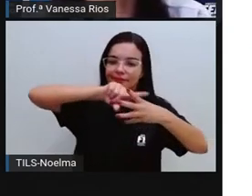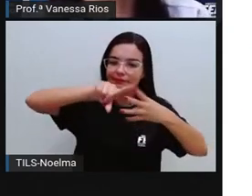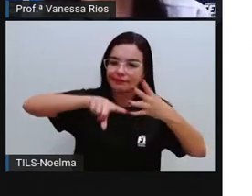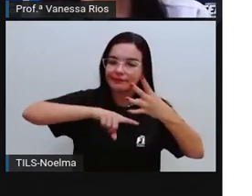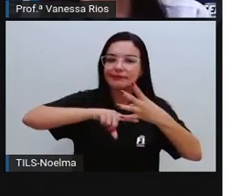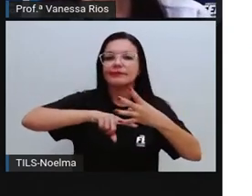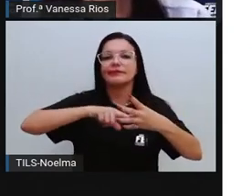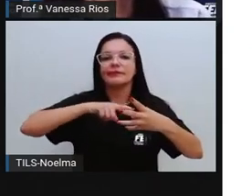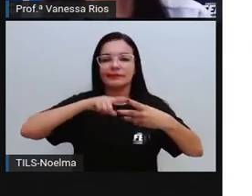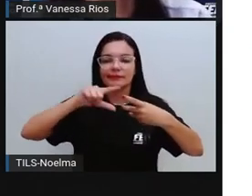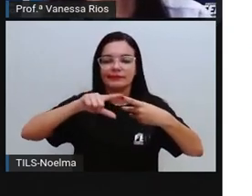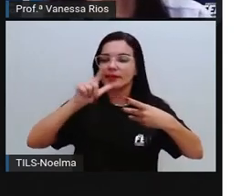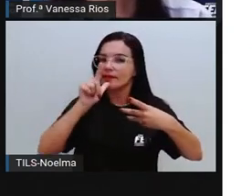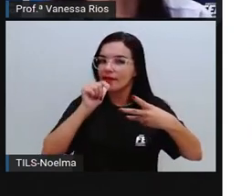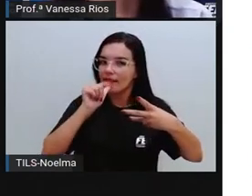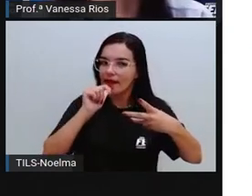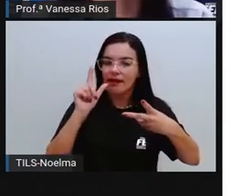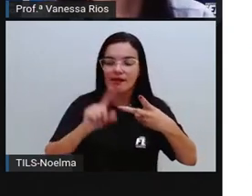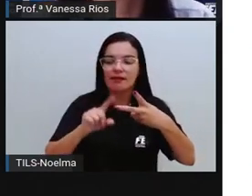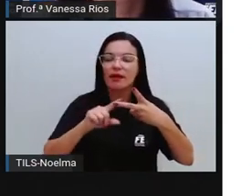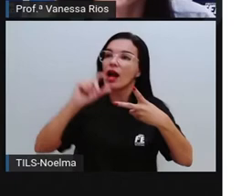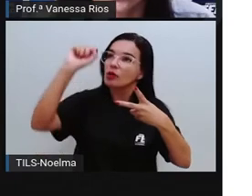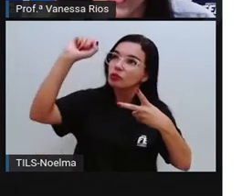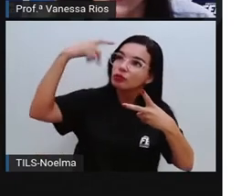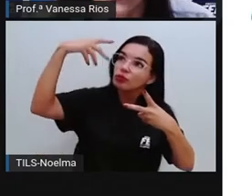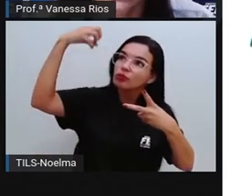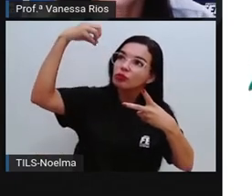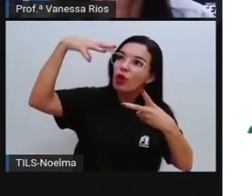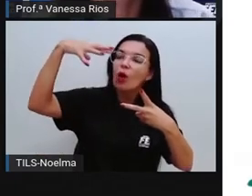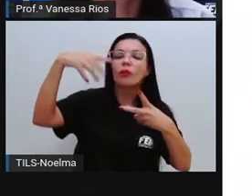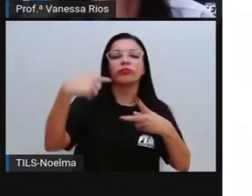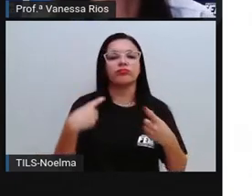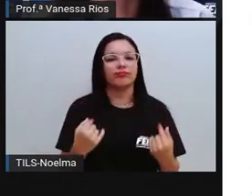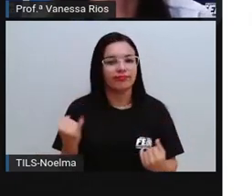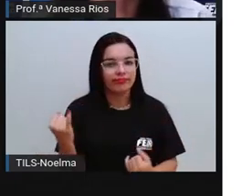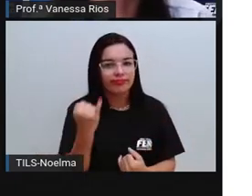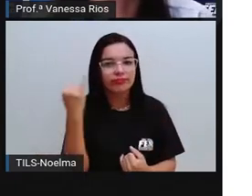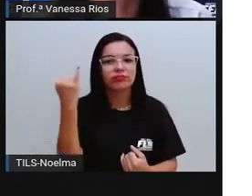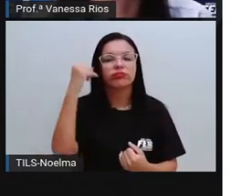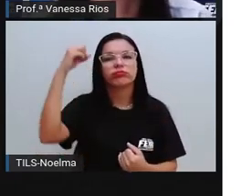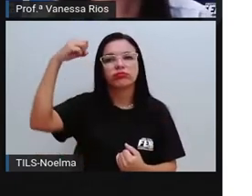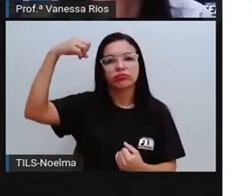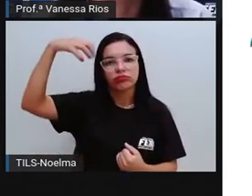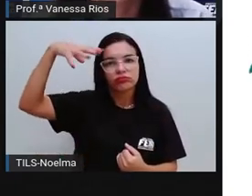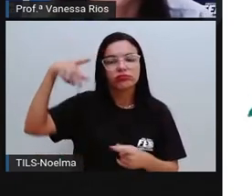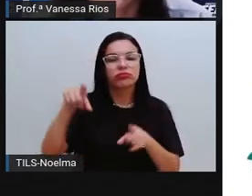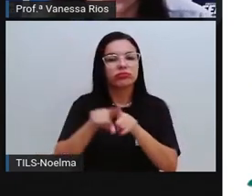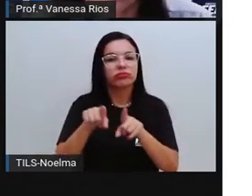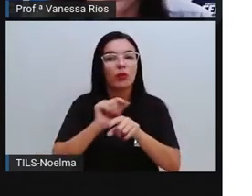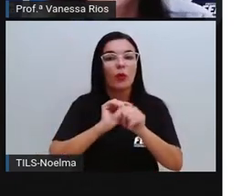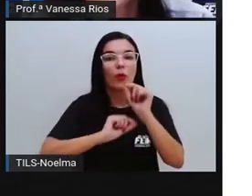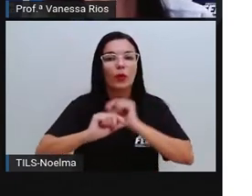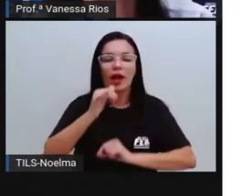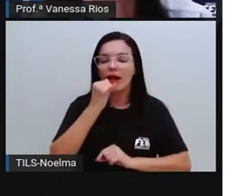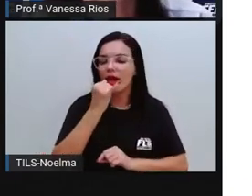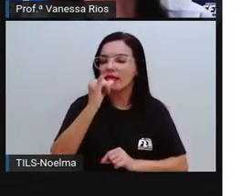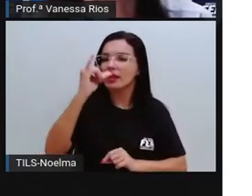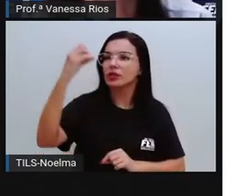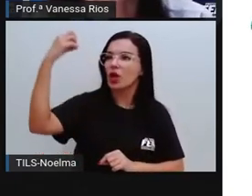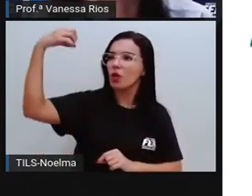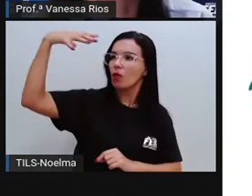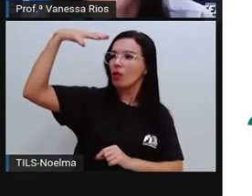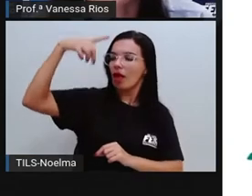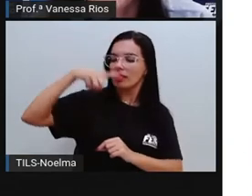um desses elementos é justamente a luz do sol. Então através da energia luminosa, não é que a planta